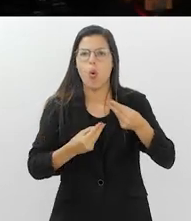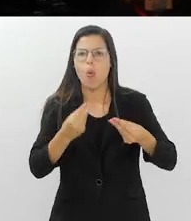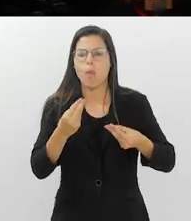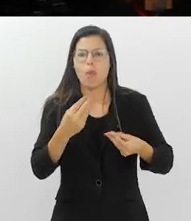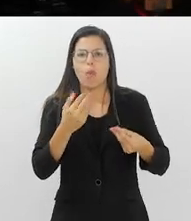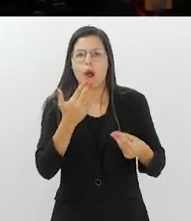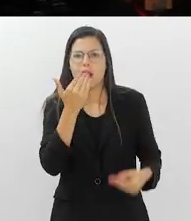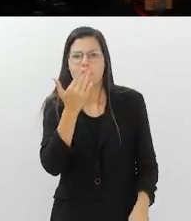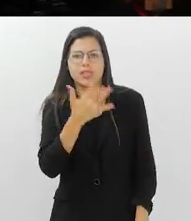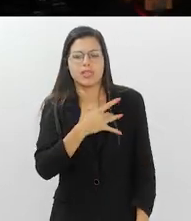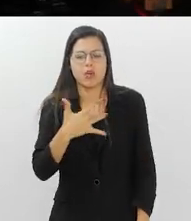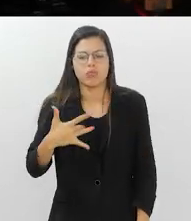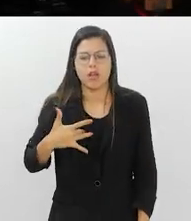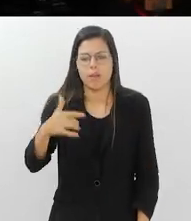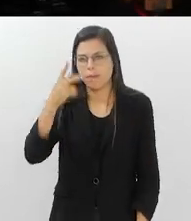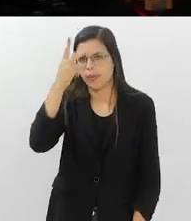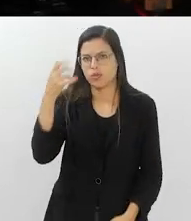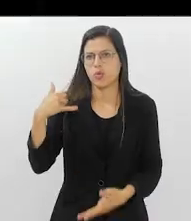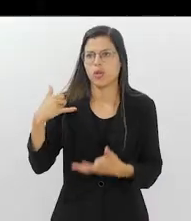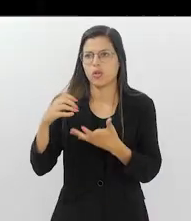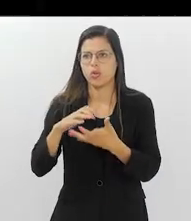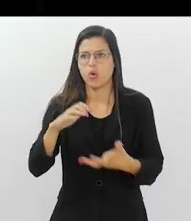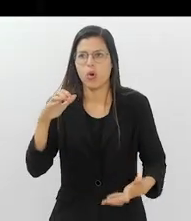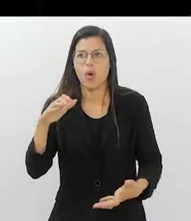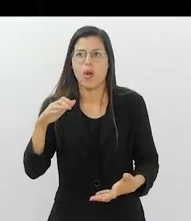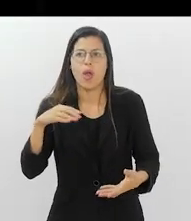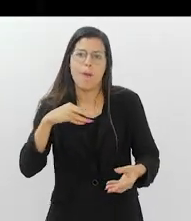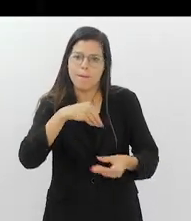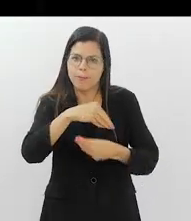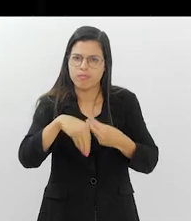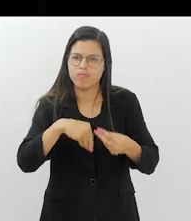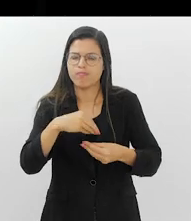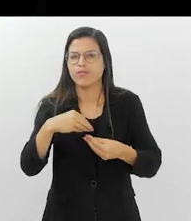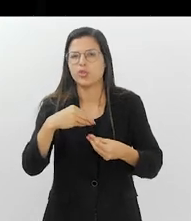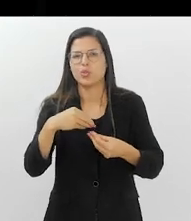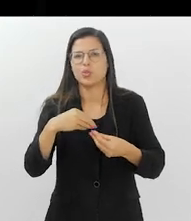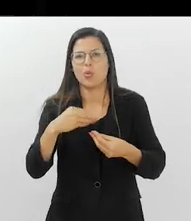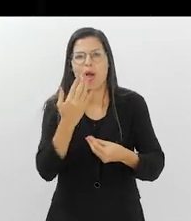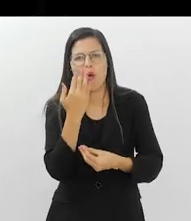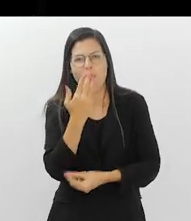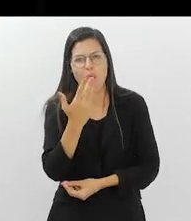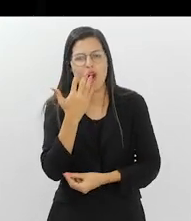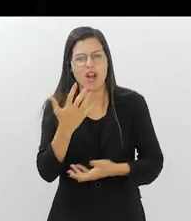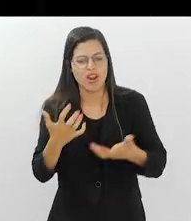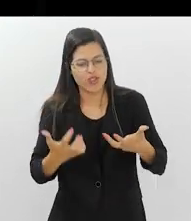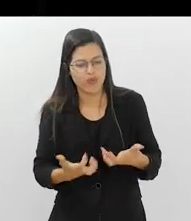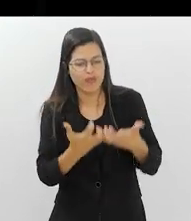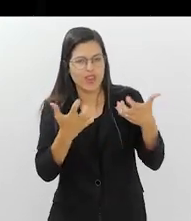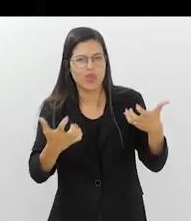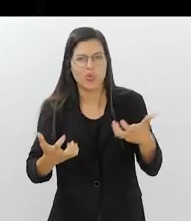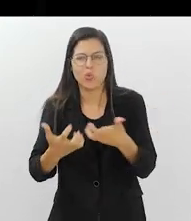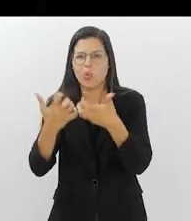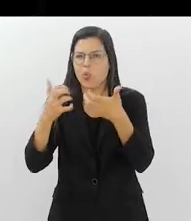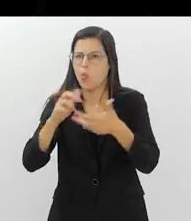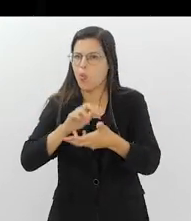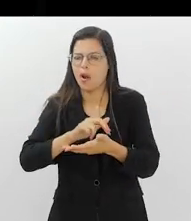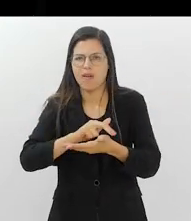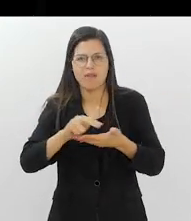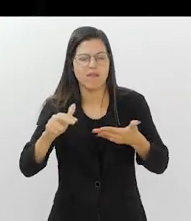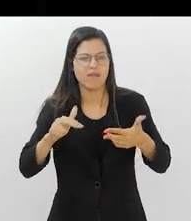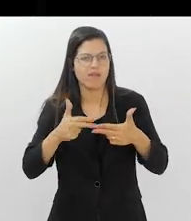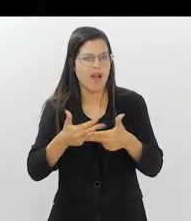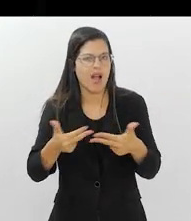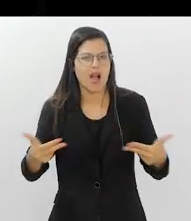saudável para um idoso? Costumo dizer que é um mix, né? Um prato colorido, né? Verdura, legumes, carboidratos,